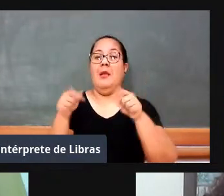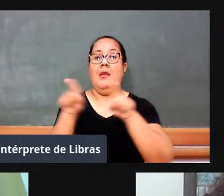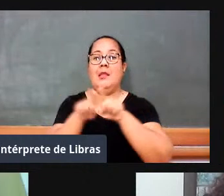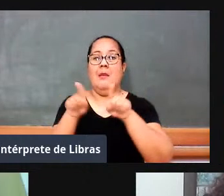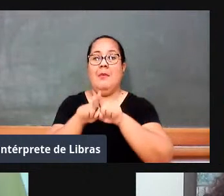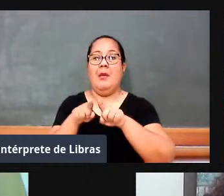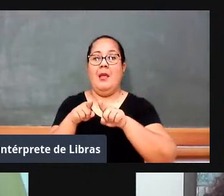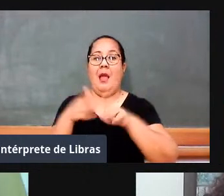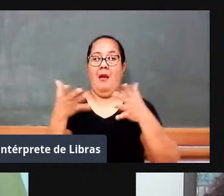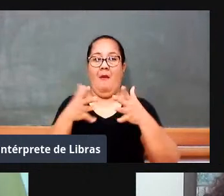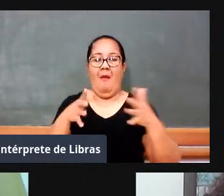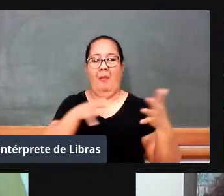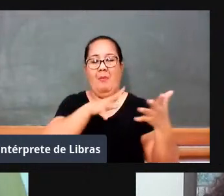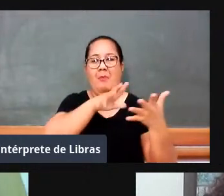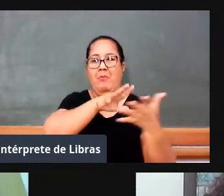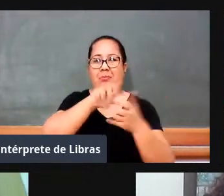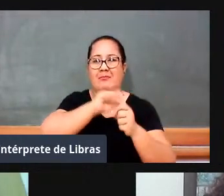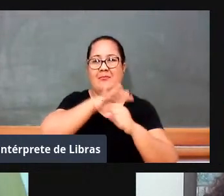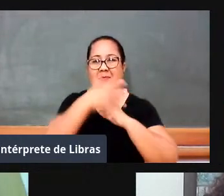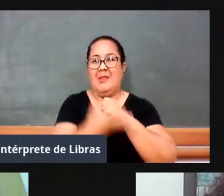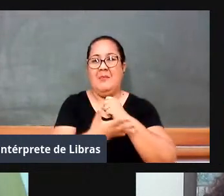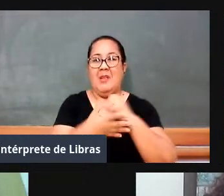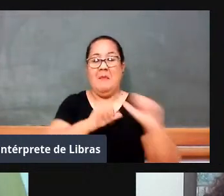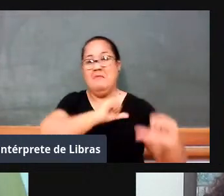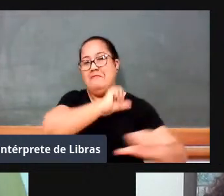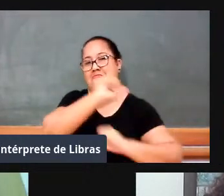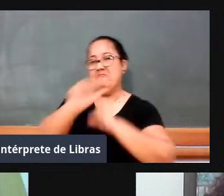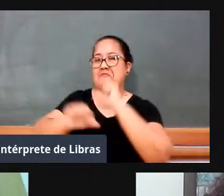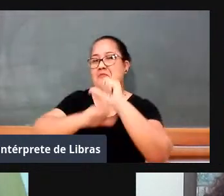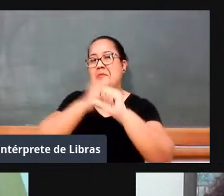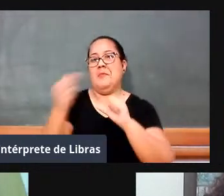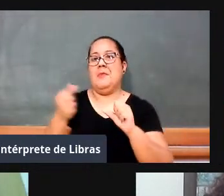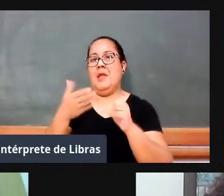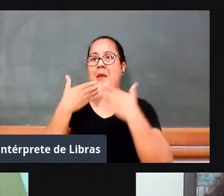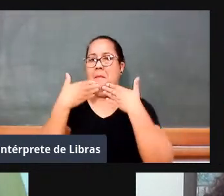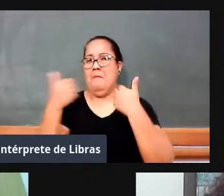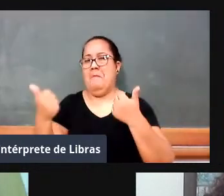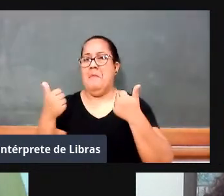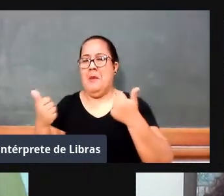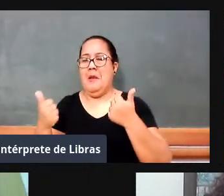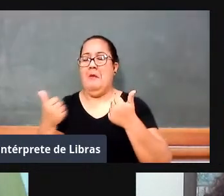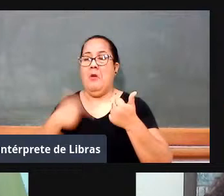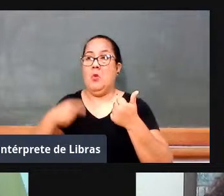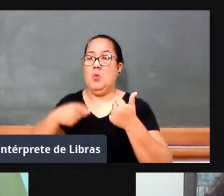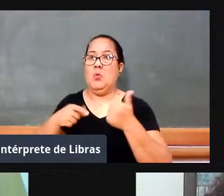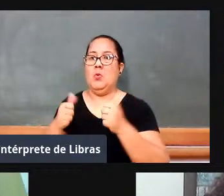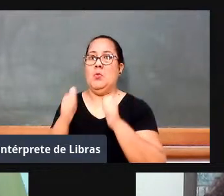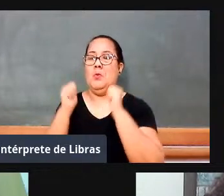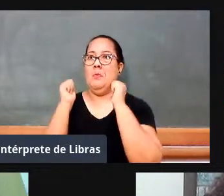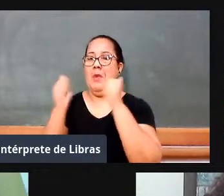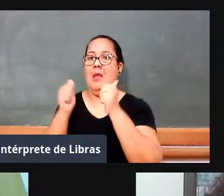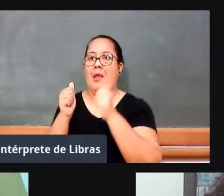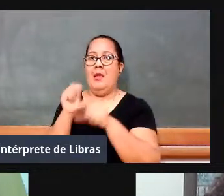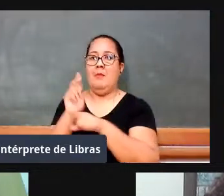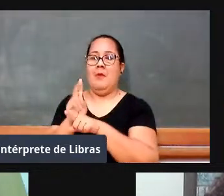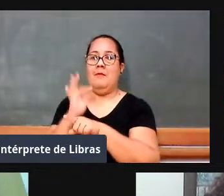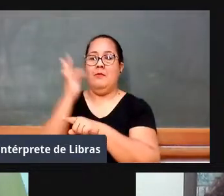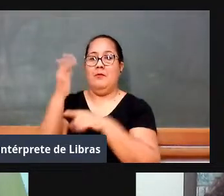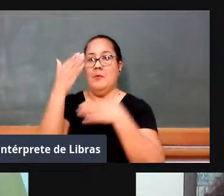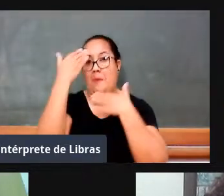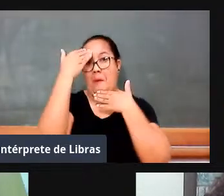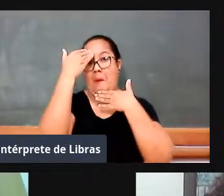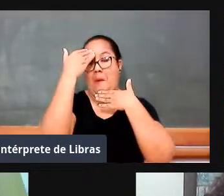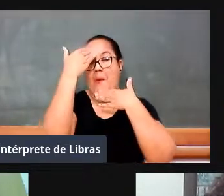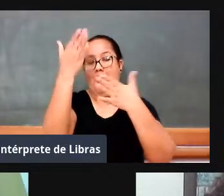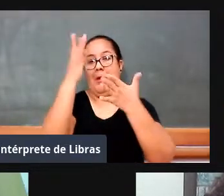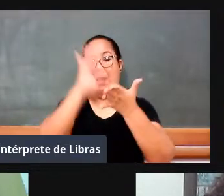desses tempos tenebrosos para uma época melhor, né, com mais esperança, né, e muito obrigado mais